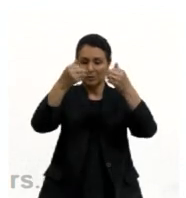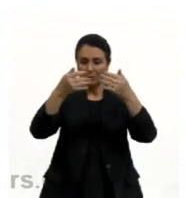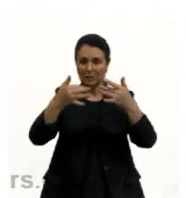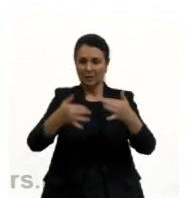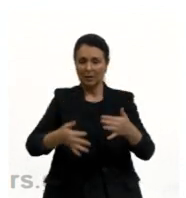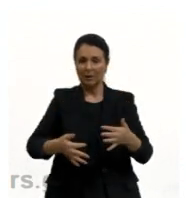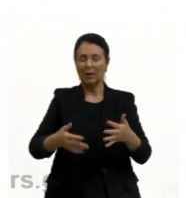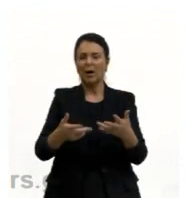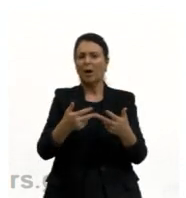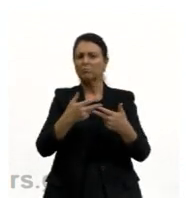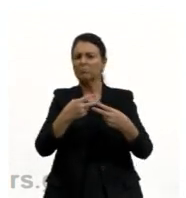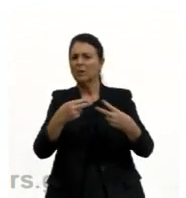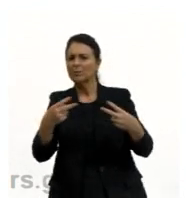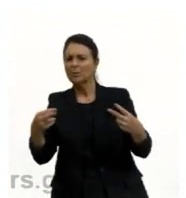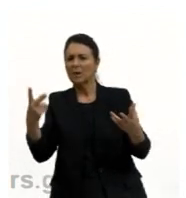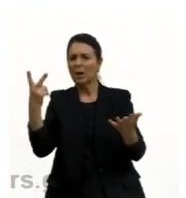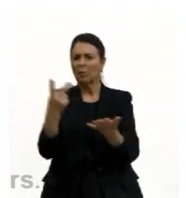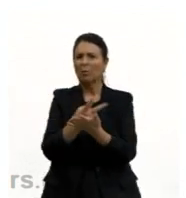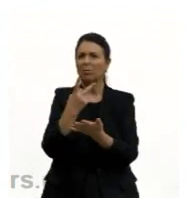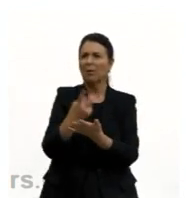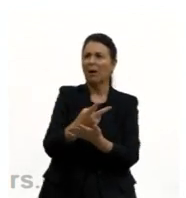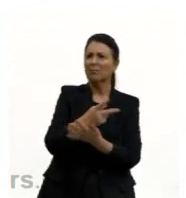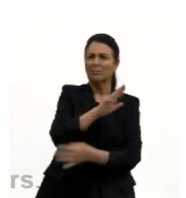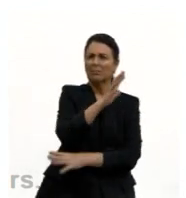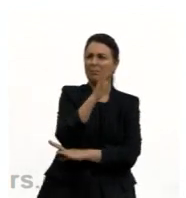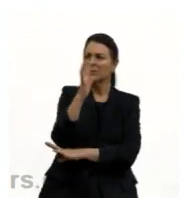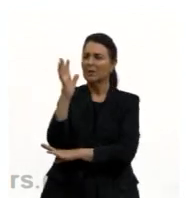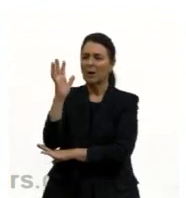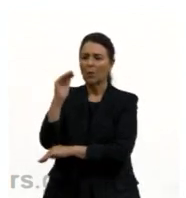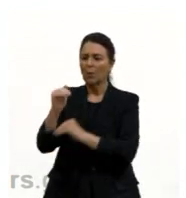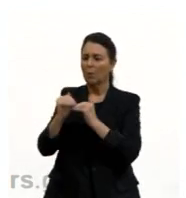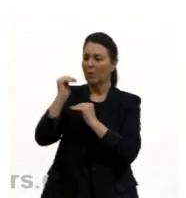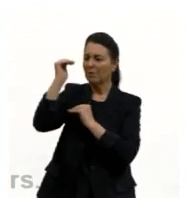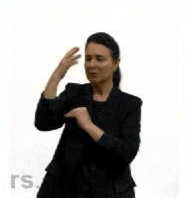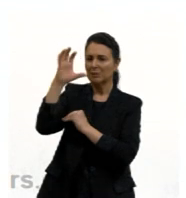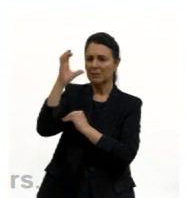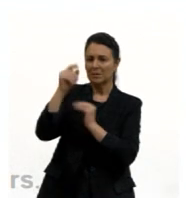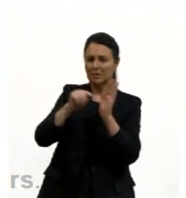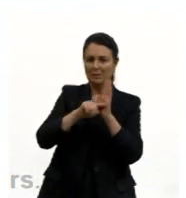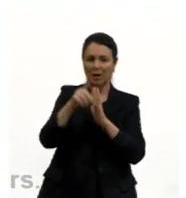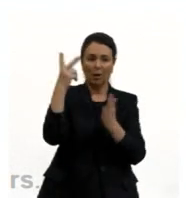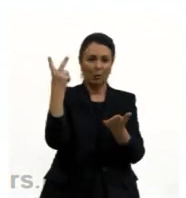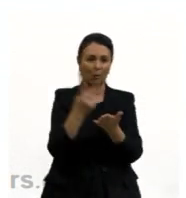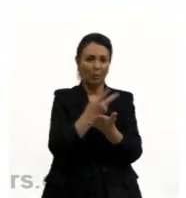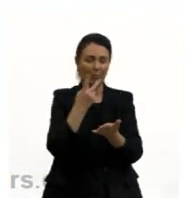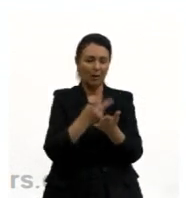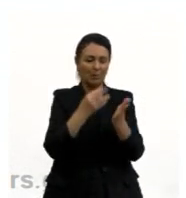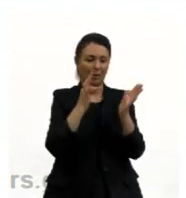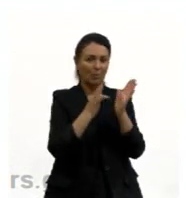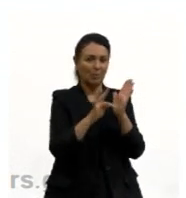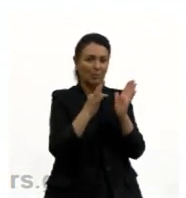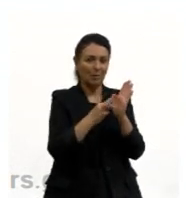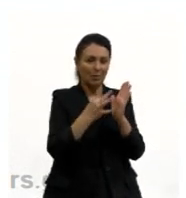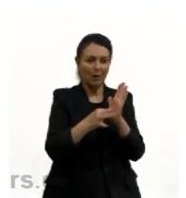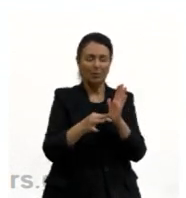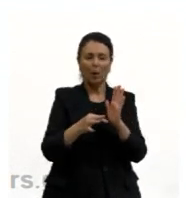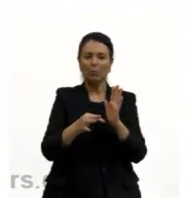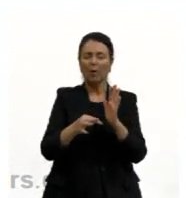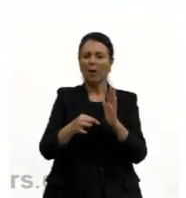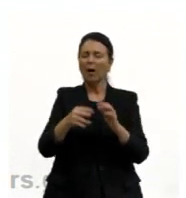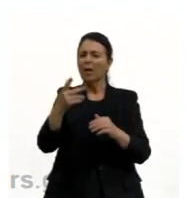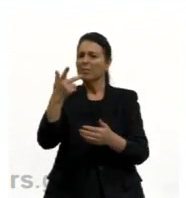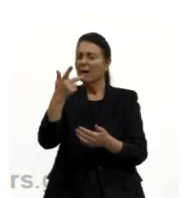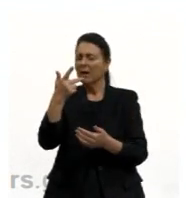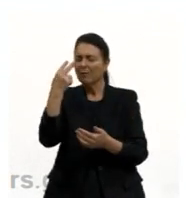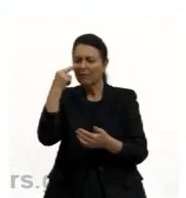fenômenos observados na natureza. O avanço da ciência acontece quando as teorias são revisadas e reformuladas, pois não